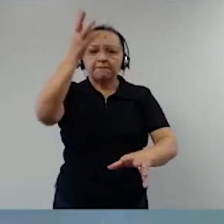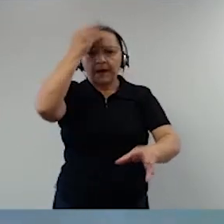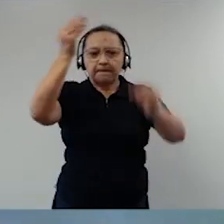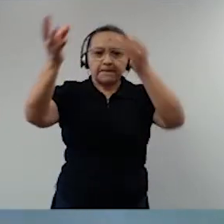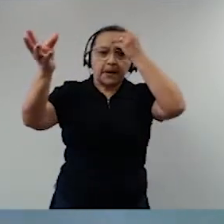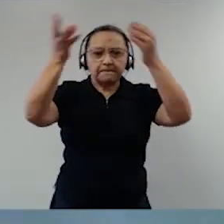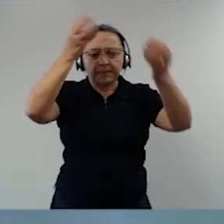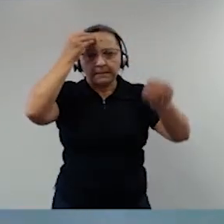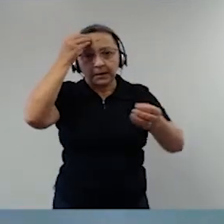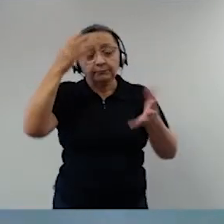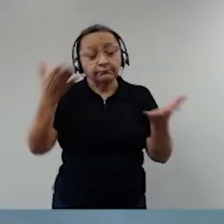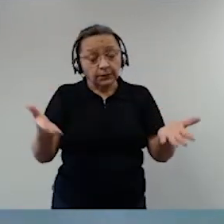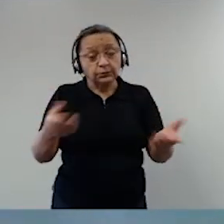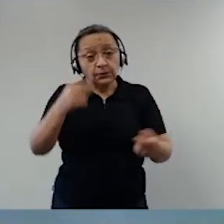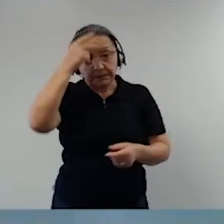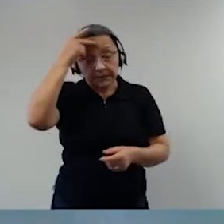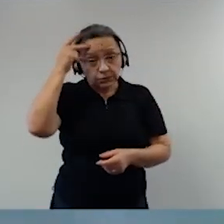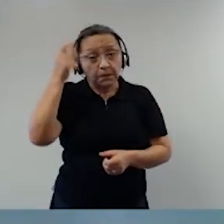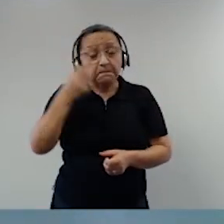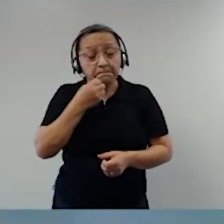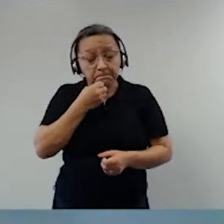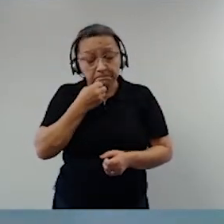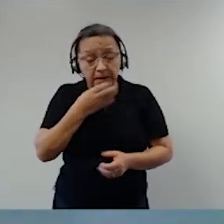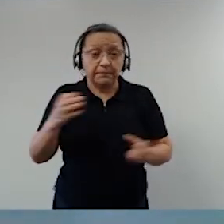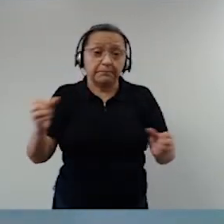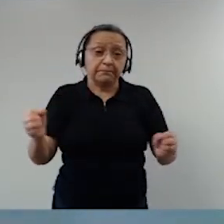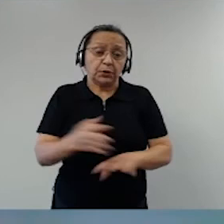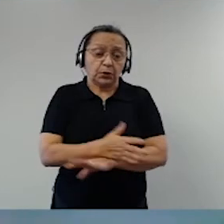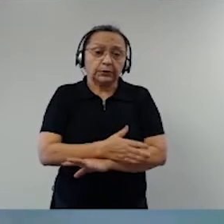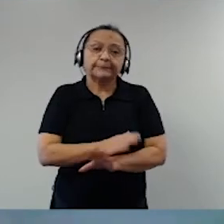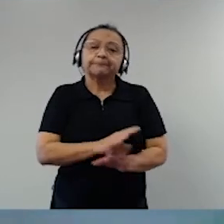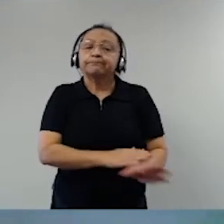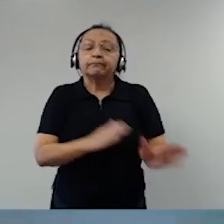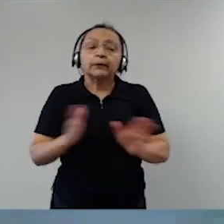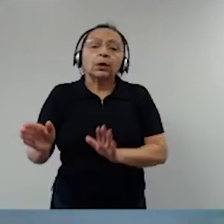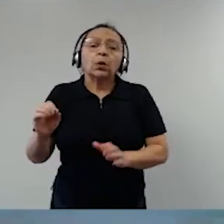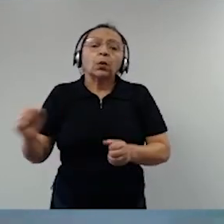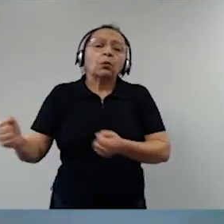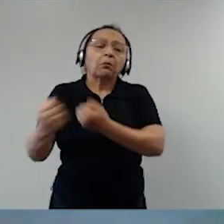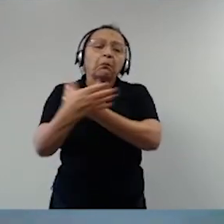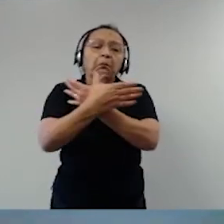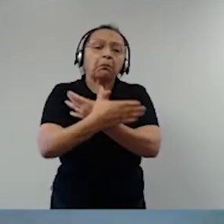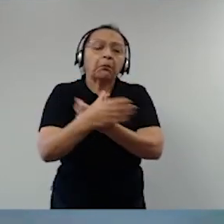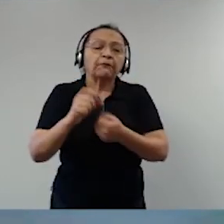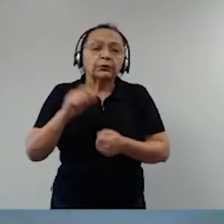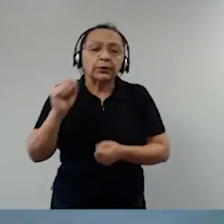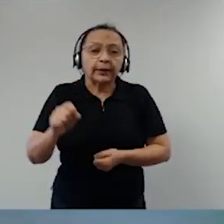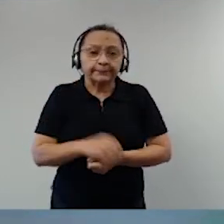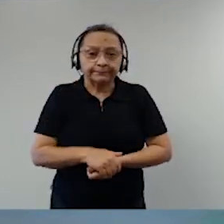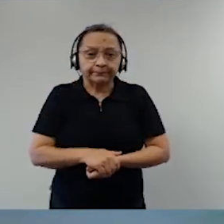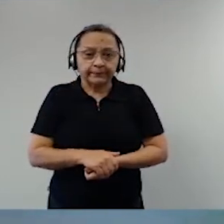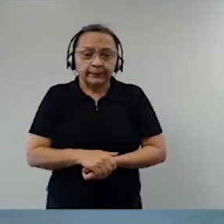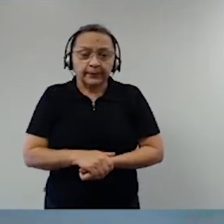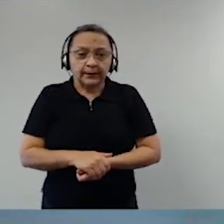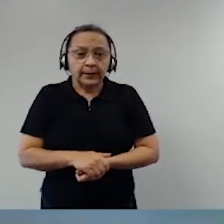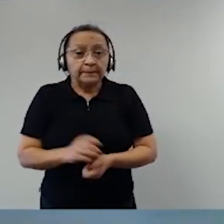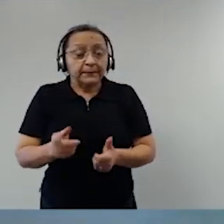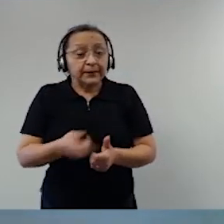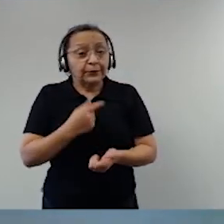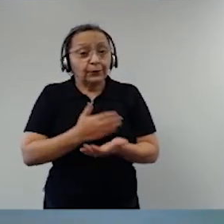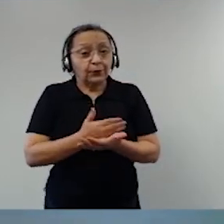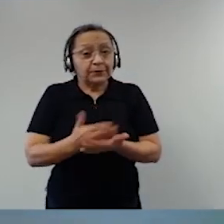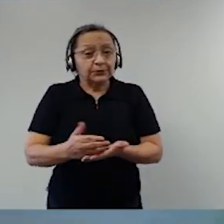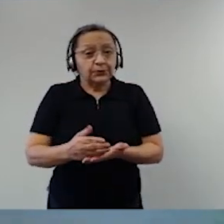os comandantes normalmente são pessoas muito bem preparadas. O que fez as Forças Armadas? De saída, ela começou com a evacuação dos